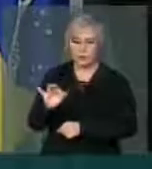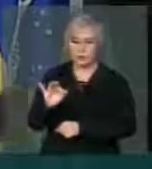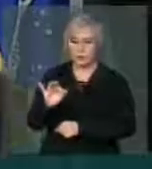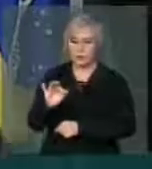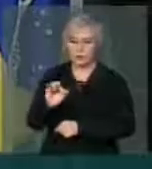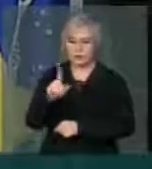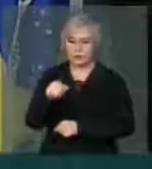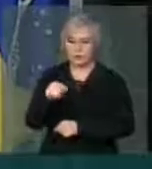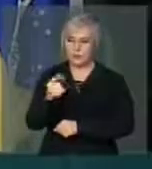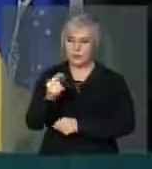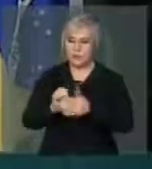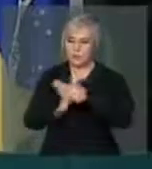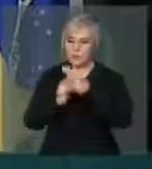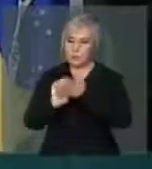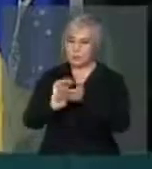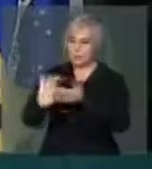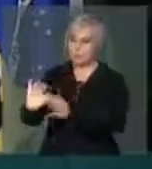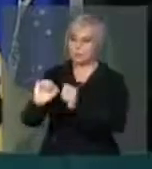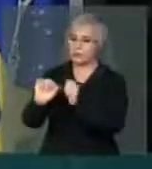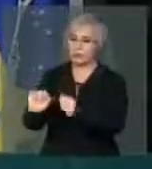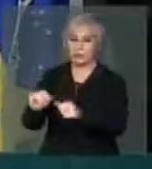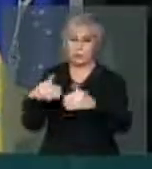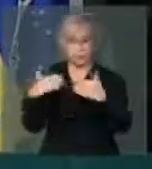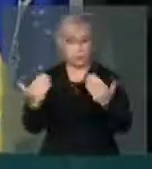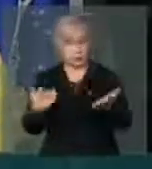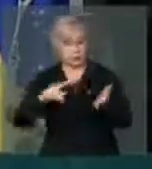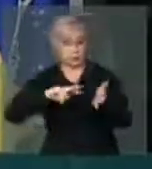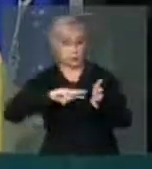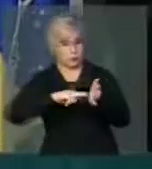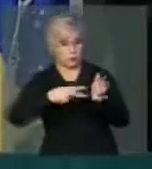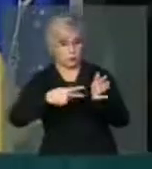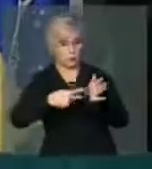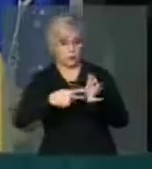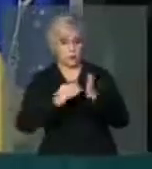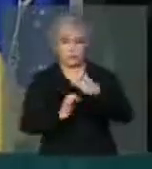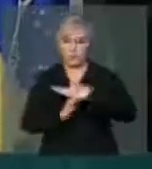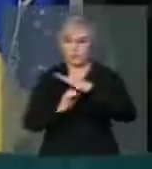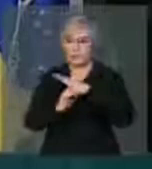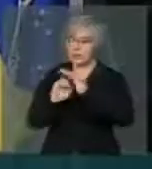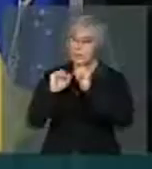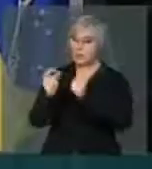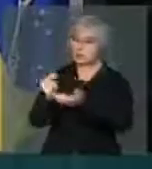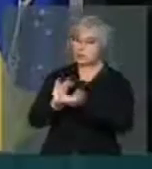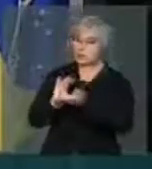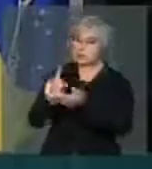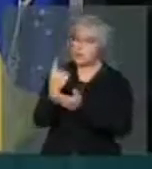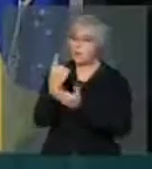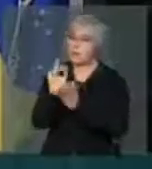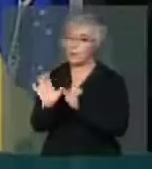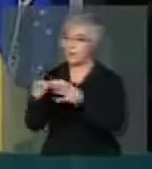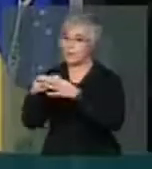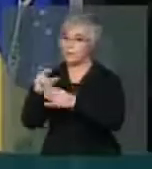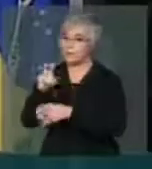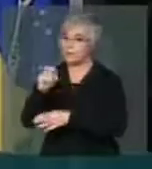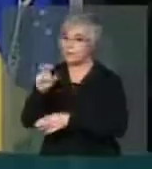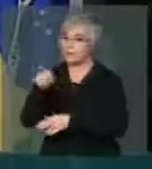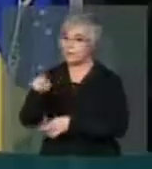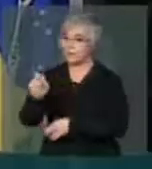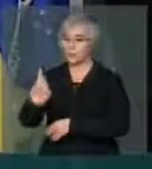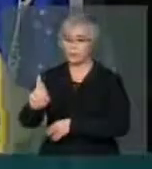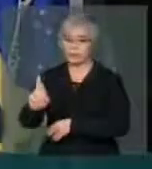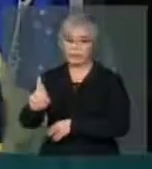empresa pode doar. Ou seja, no caso que eu estou dizendo, a empresa só poderia doar para um partido 500 mil.